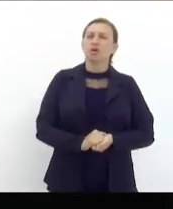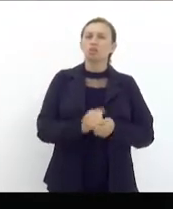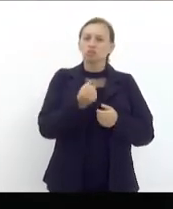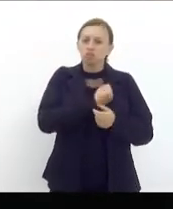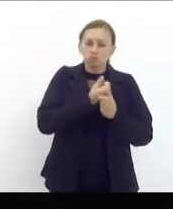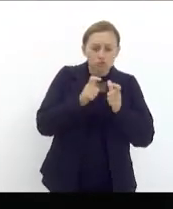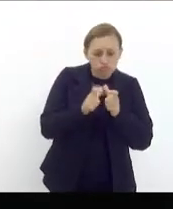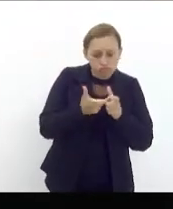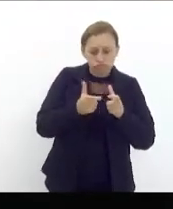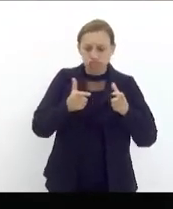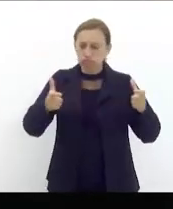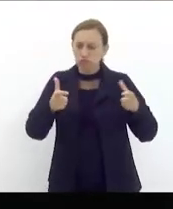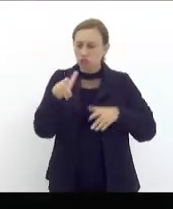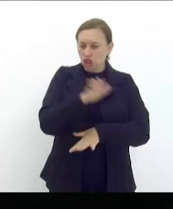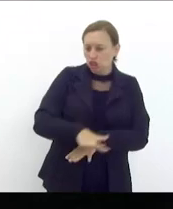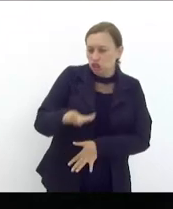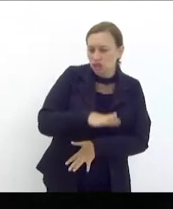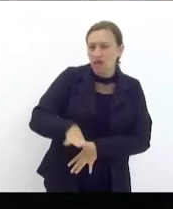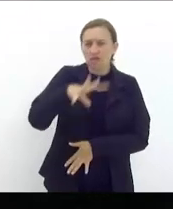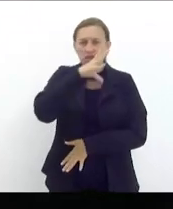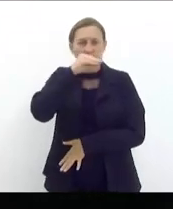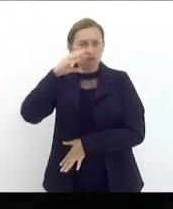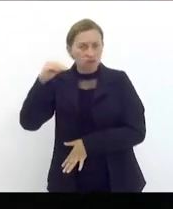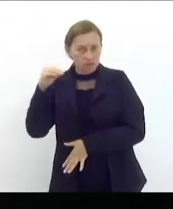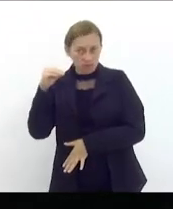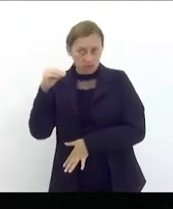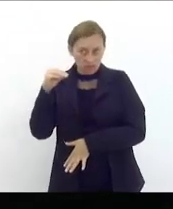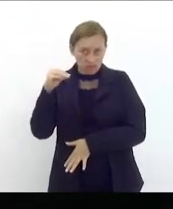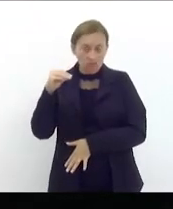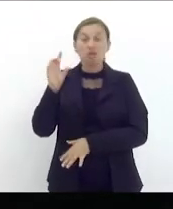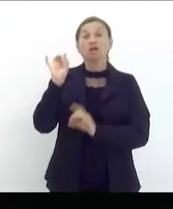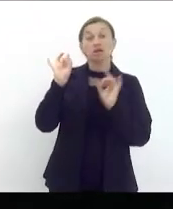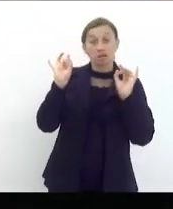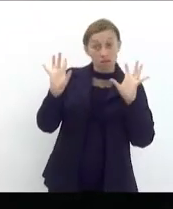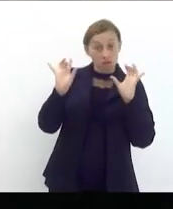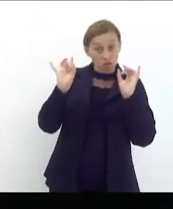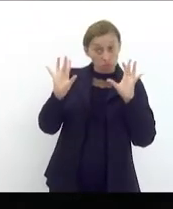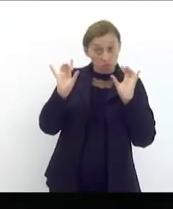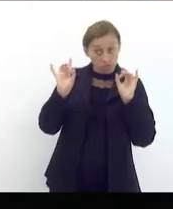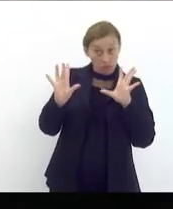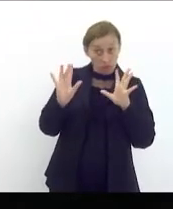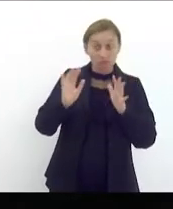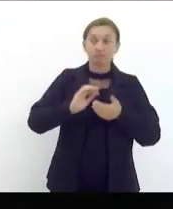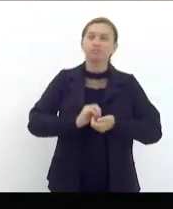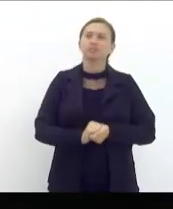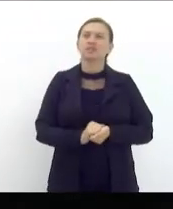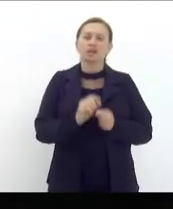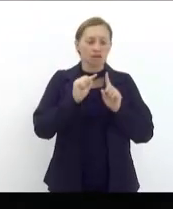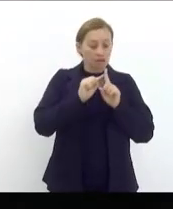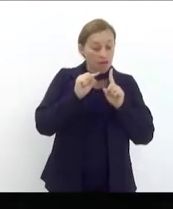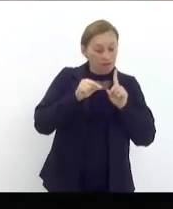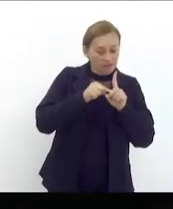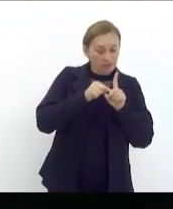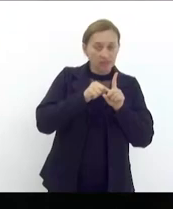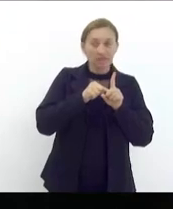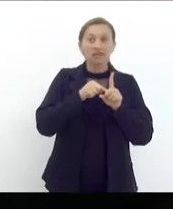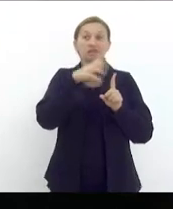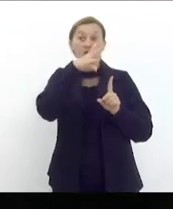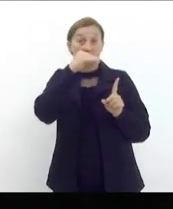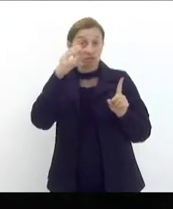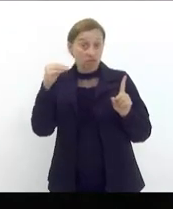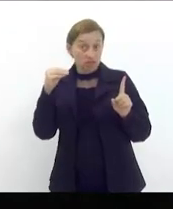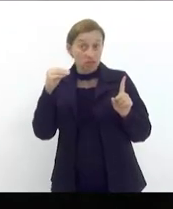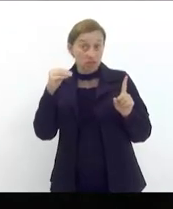de crianças e adolescentes e adolescentes em especial na gravidez, na adolescência,